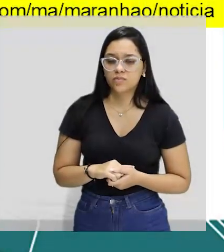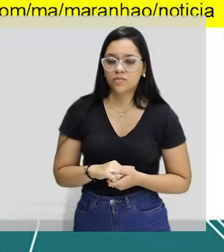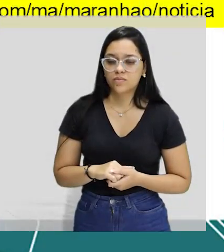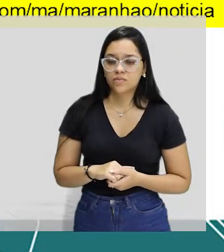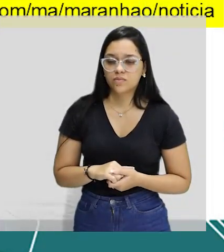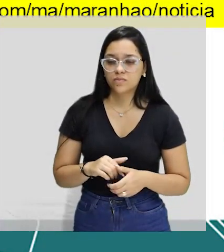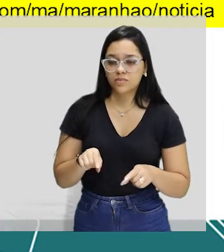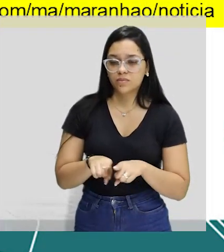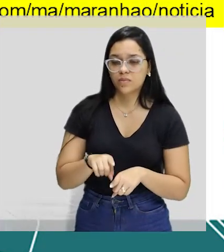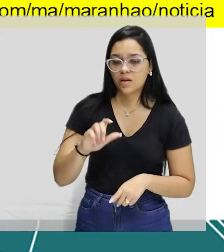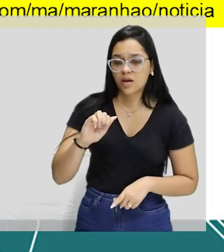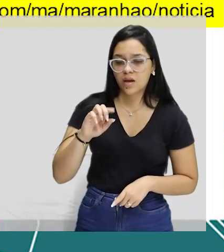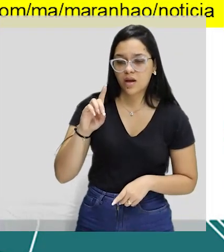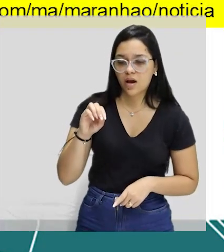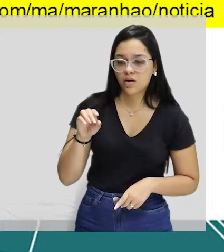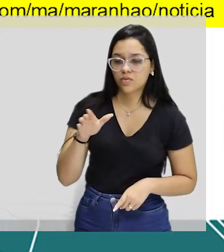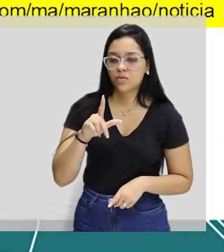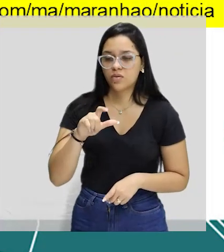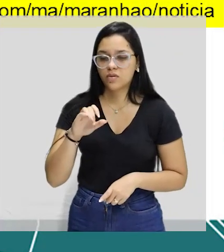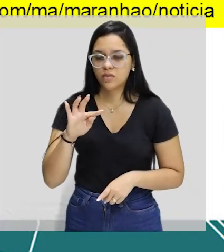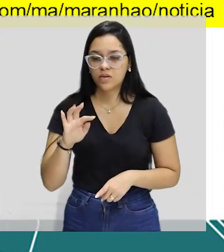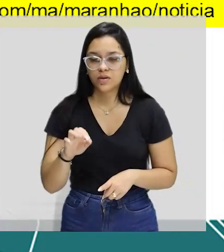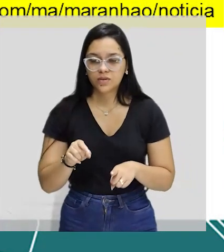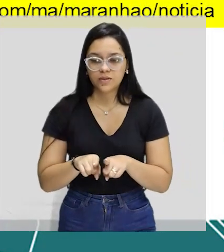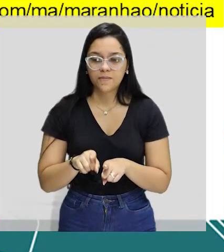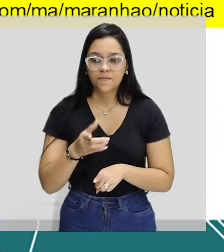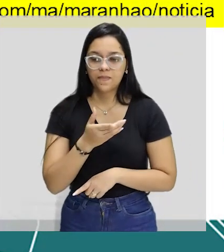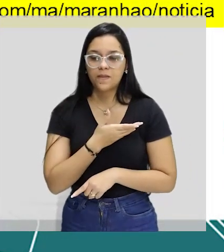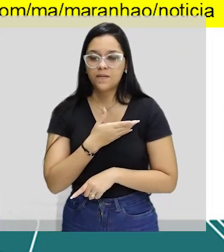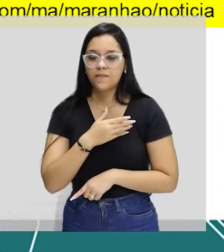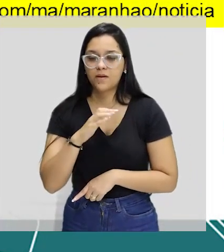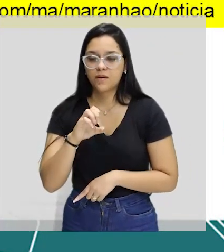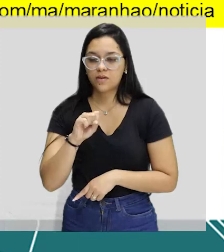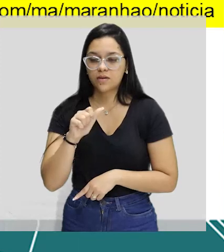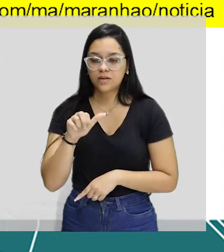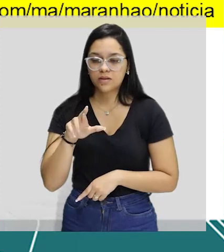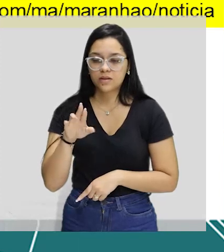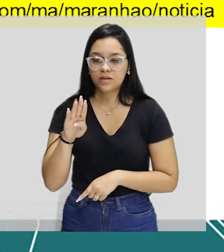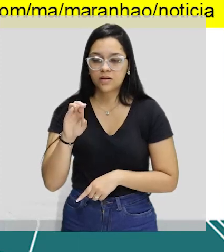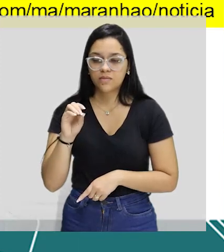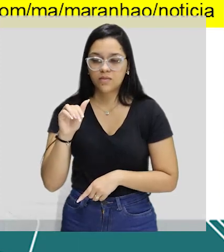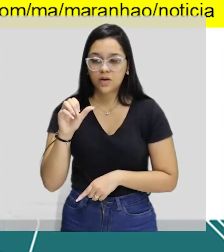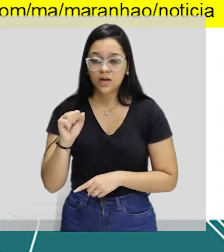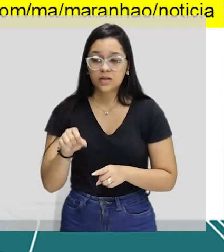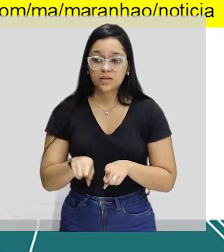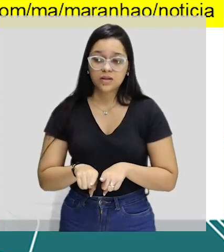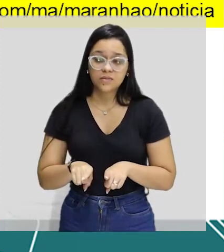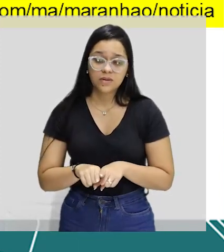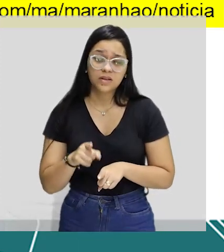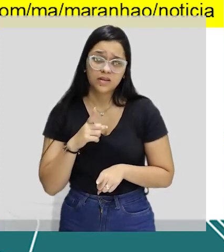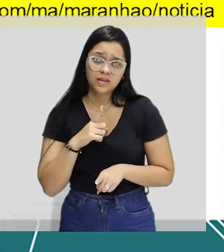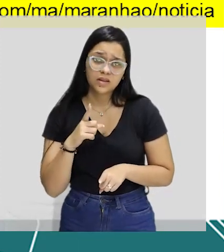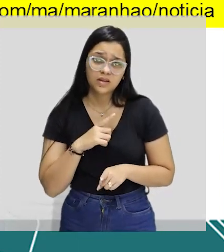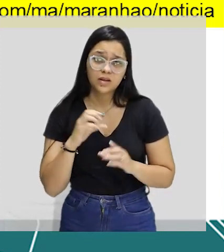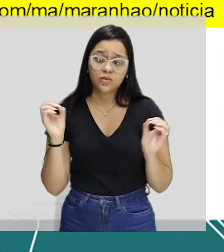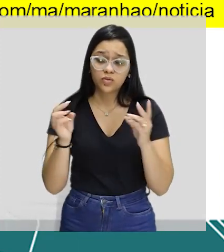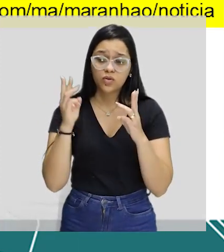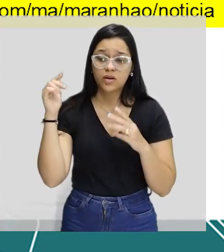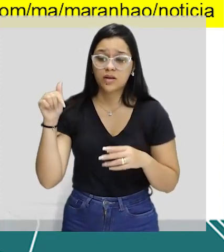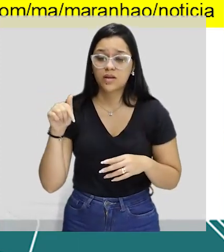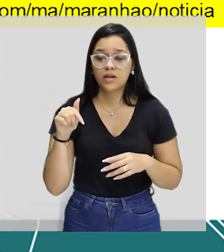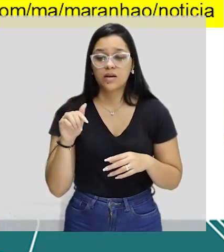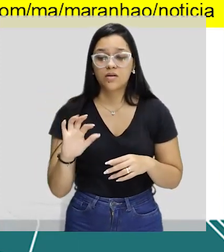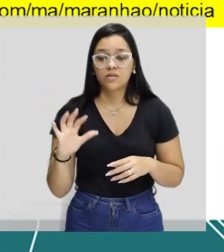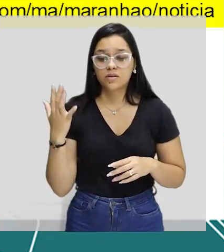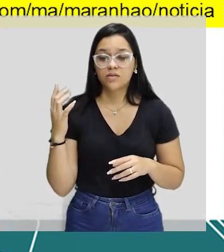Aqui, Aldo Leite e o meu amigo César Boaz, em Marraçade, em um espetáculo que foi feito aqui no Arthur